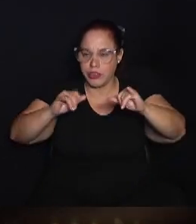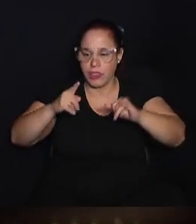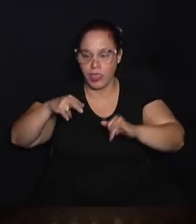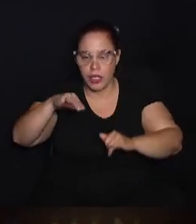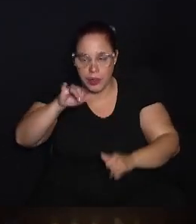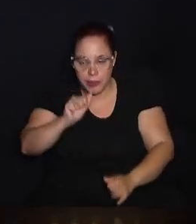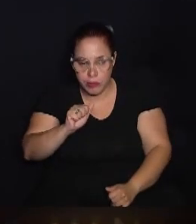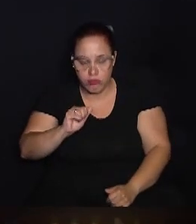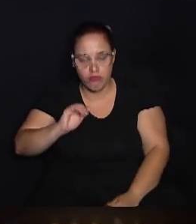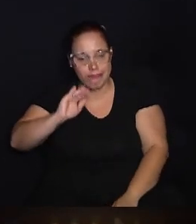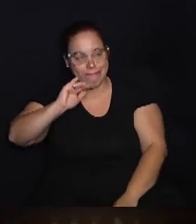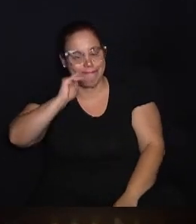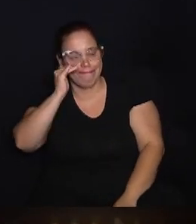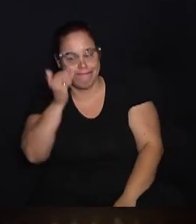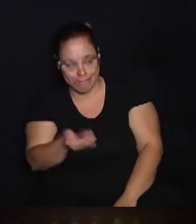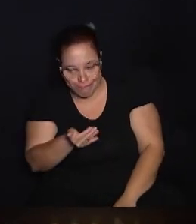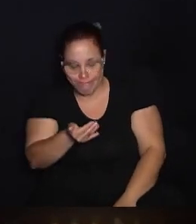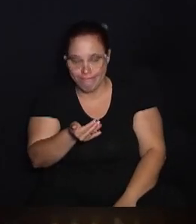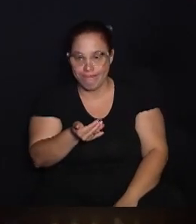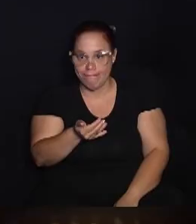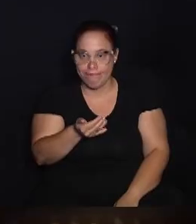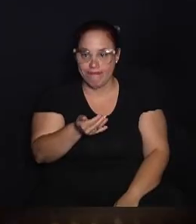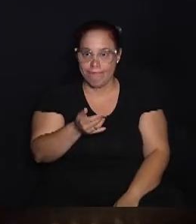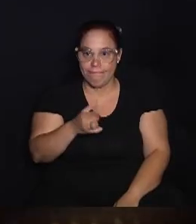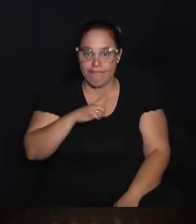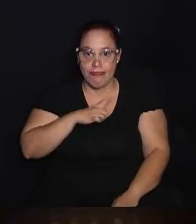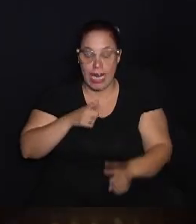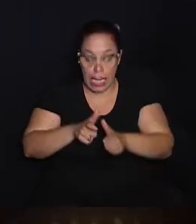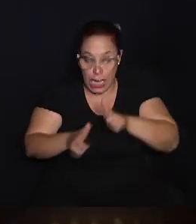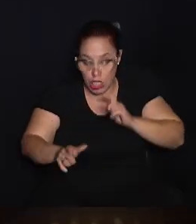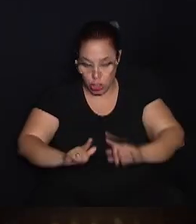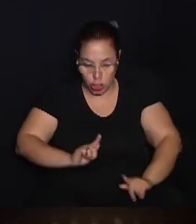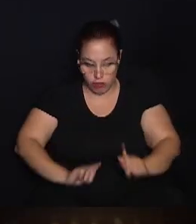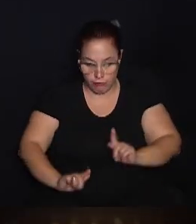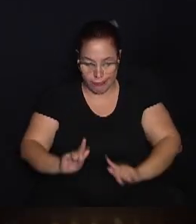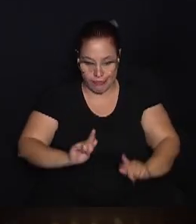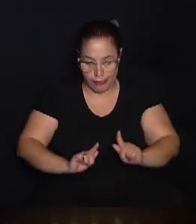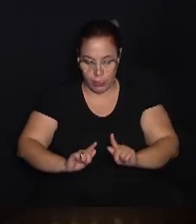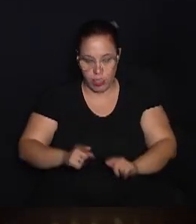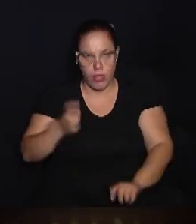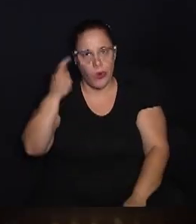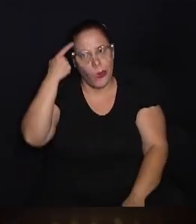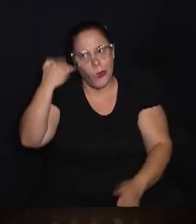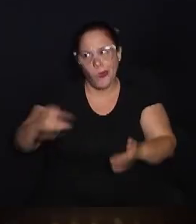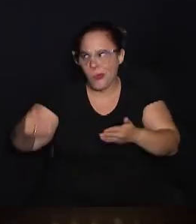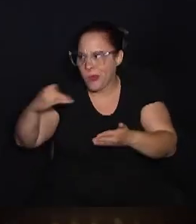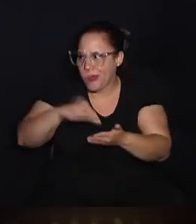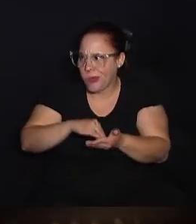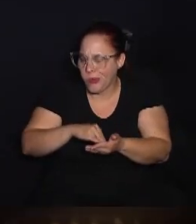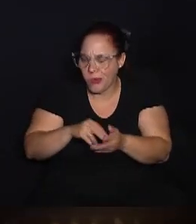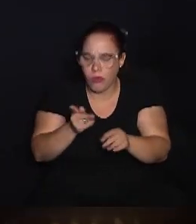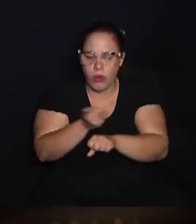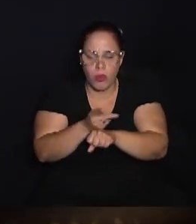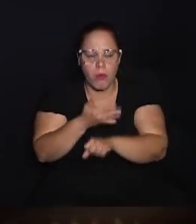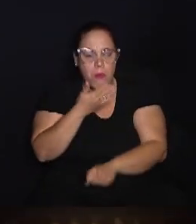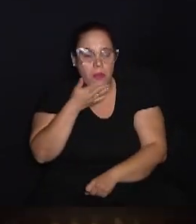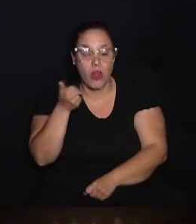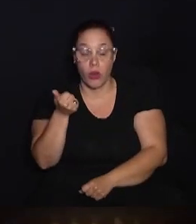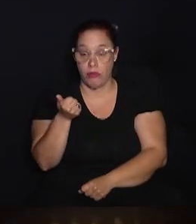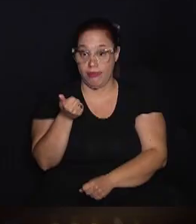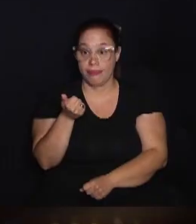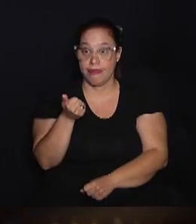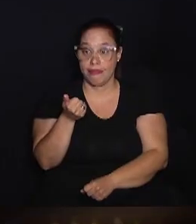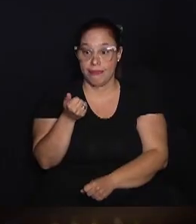Ípica teve o privilégio de ter grandes gestores. Todos que passaram por aqui procuraram fazer o seu melhor.